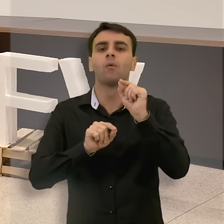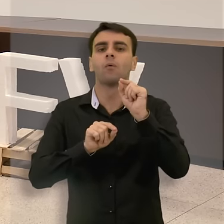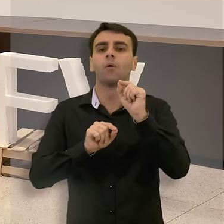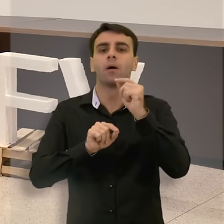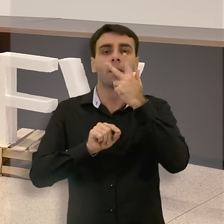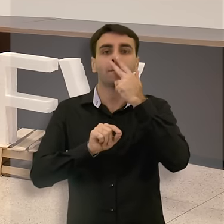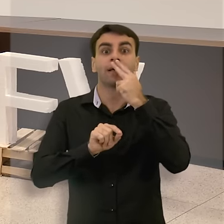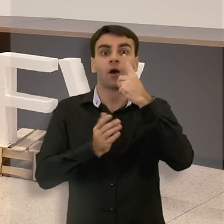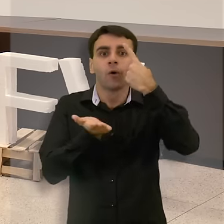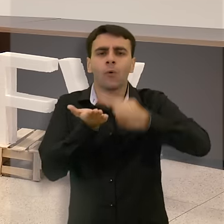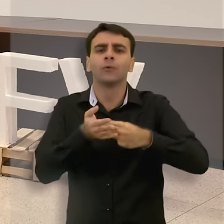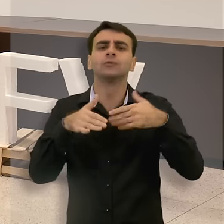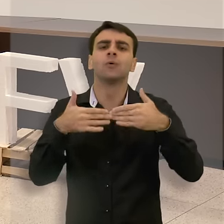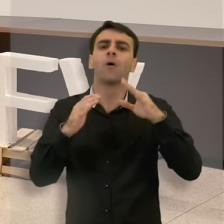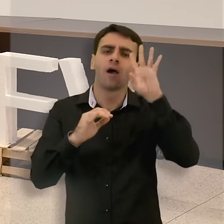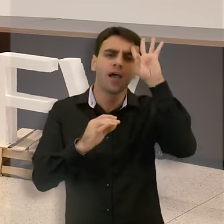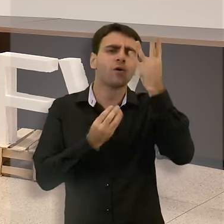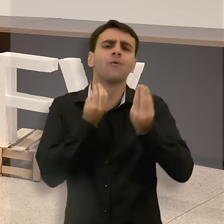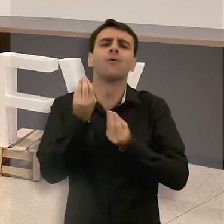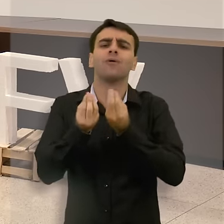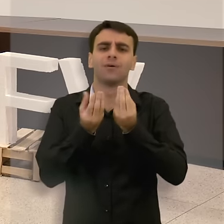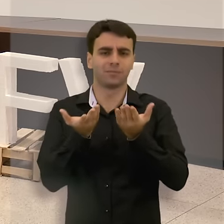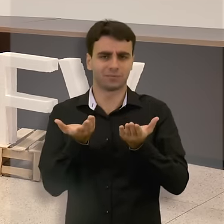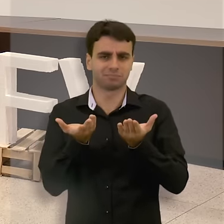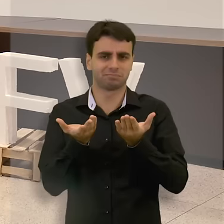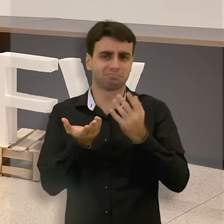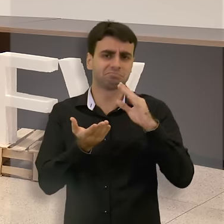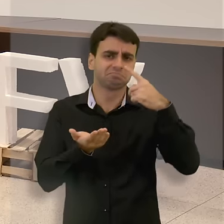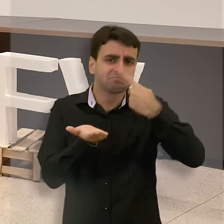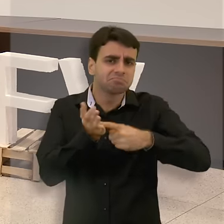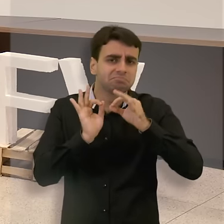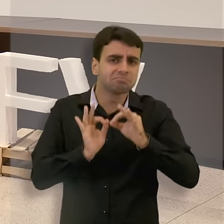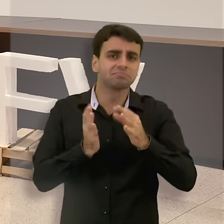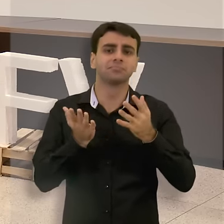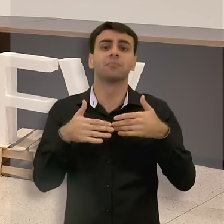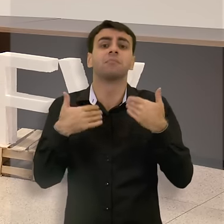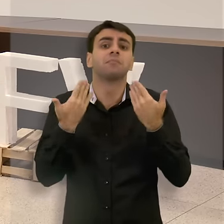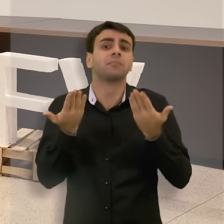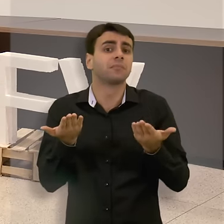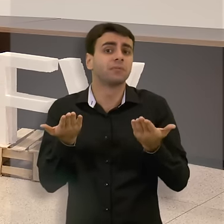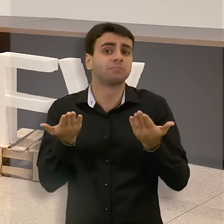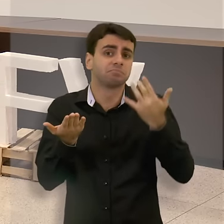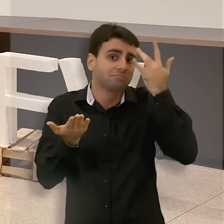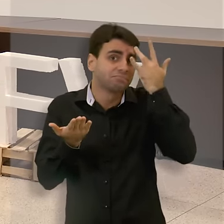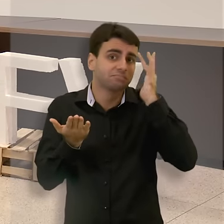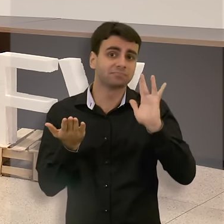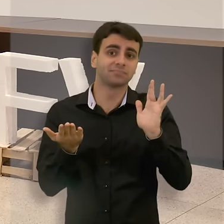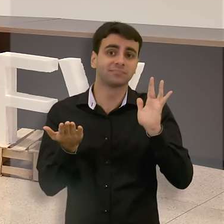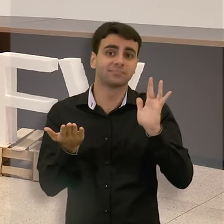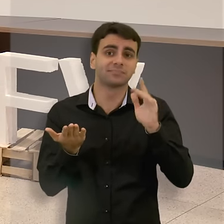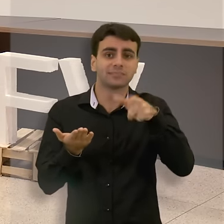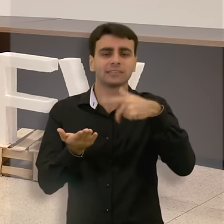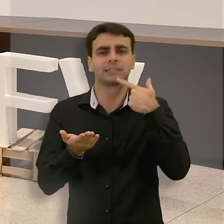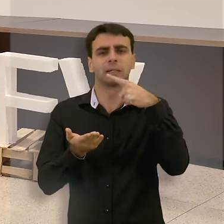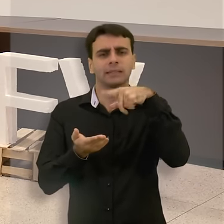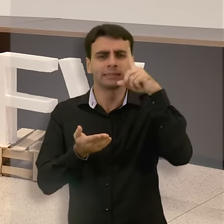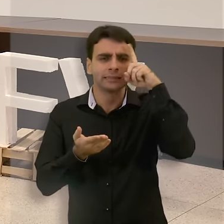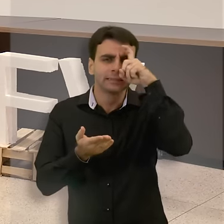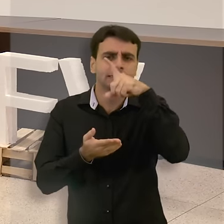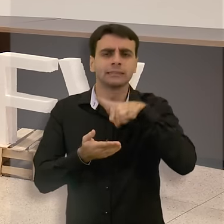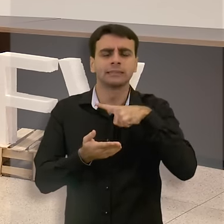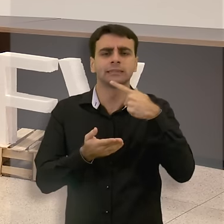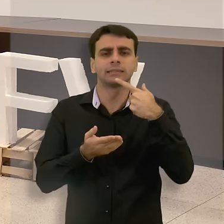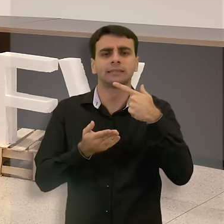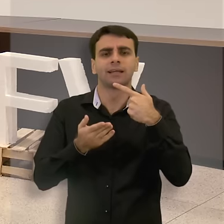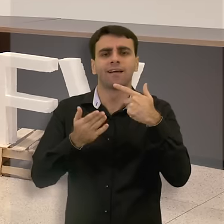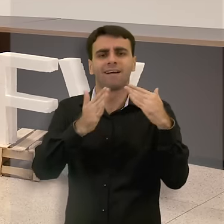a nenhuma conclusão de como é que ia resolver aquela insônia ou de como é que ia resolver exatamente as dificuldades que eles tinham